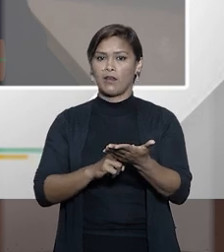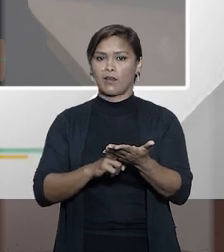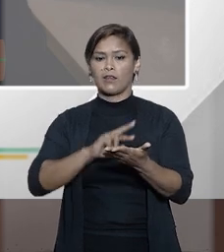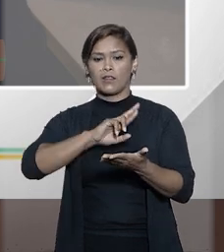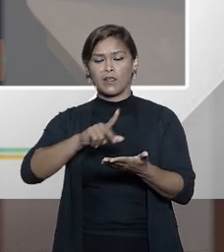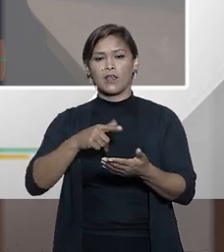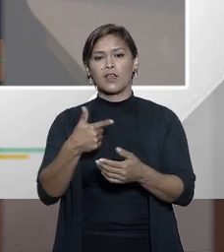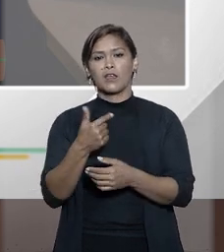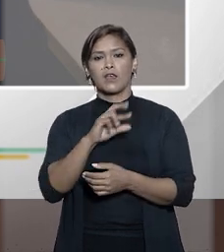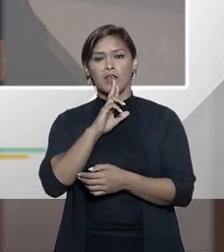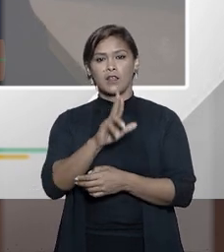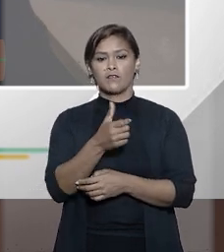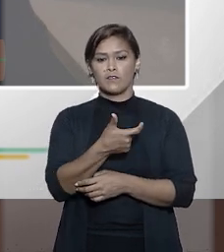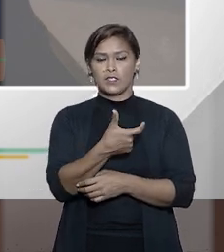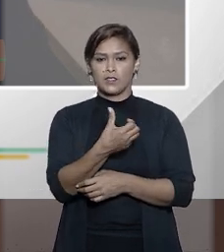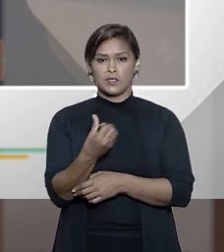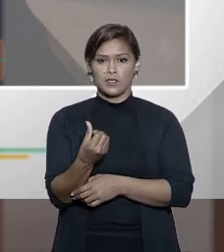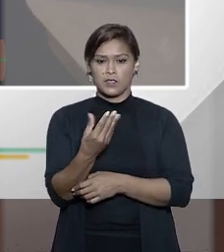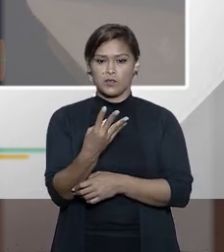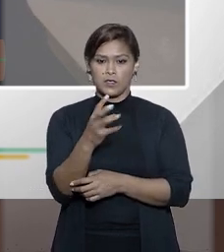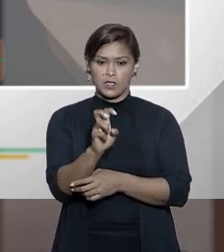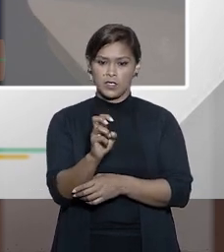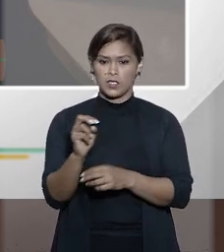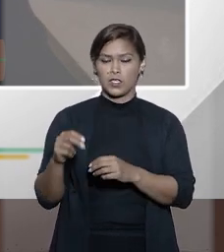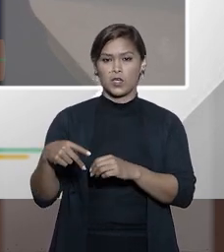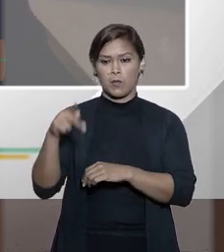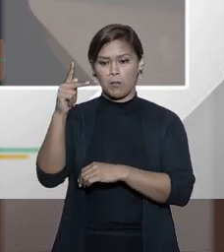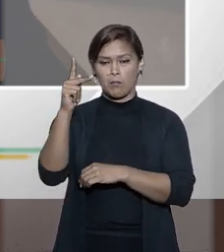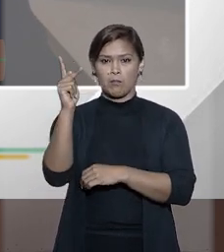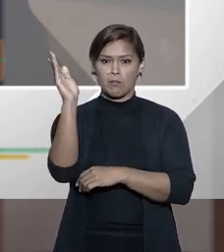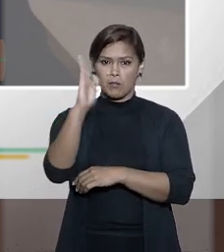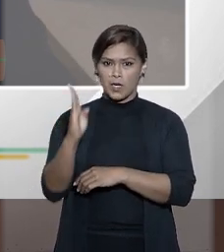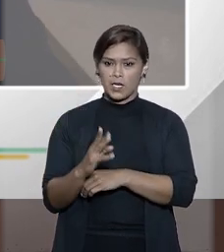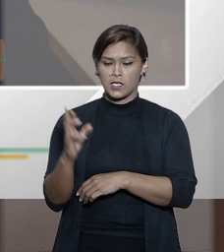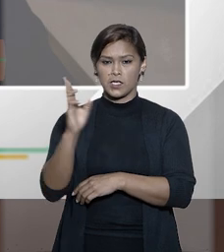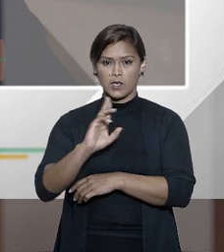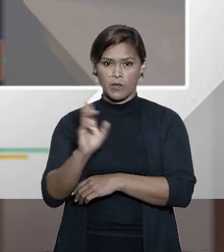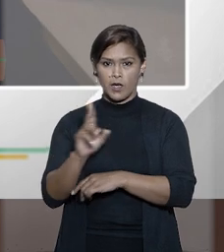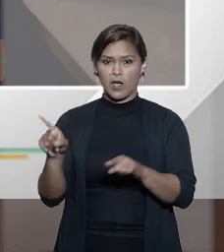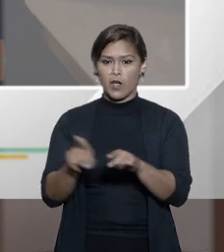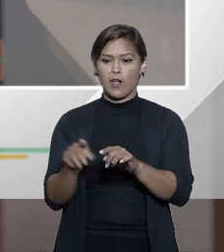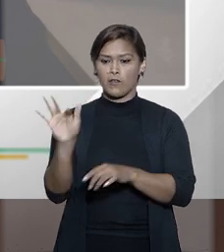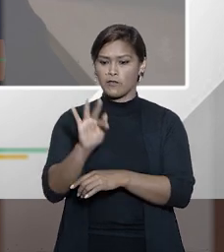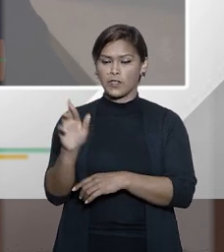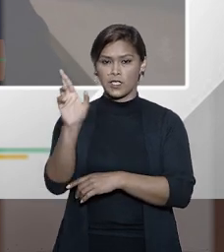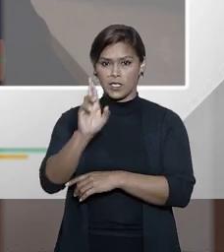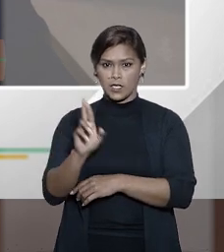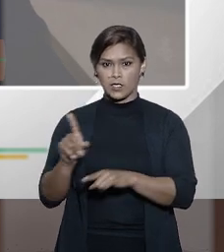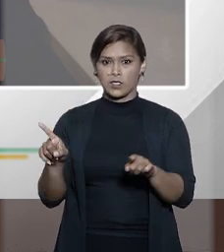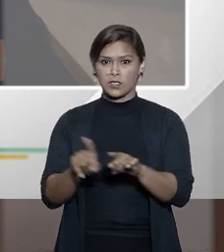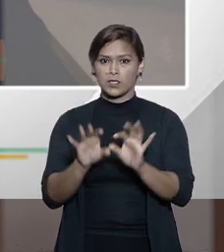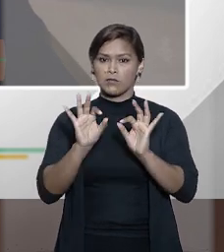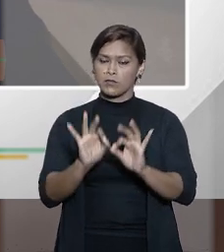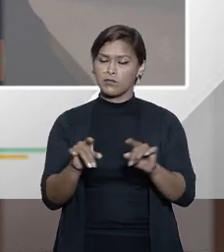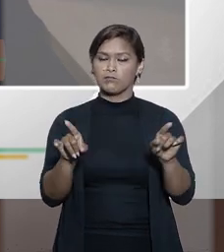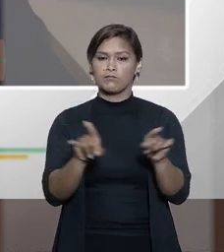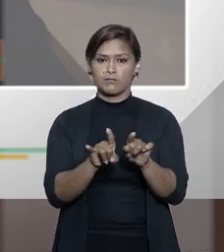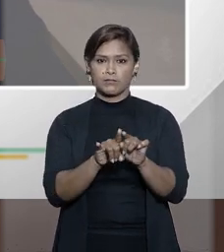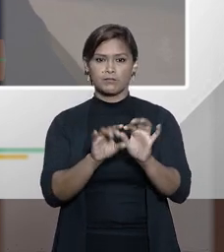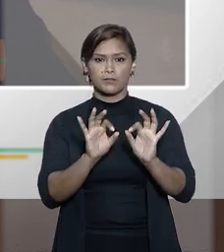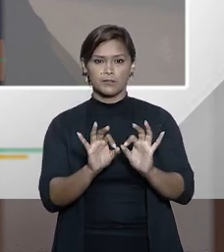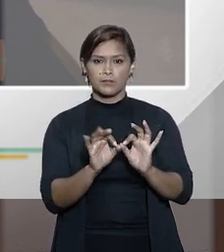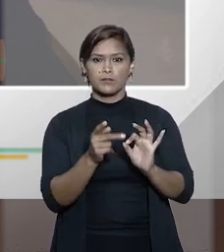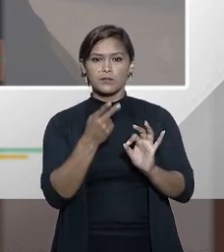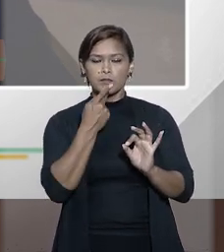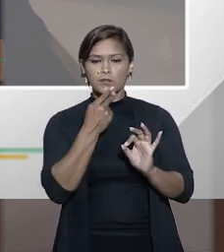a reclamação 2645, um caso entre o Brasil e a Rússia, a Federação Russa, e também,